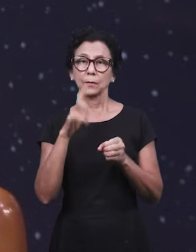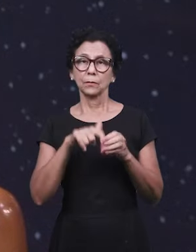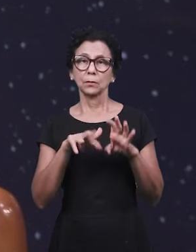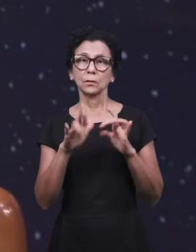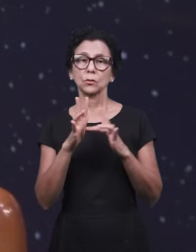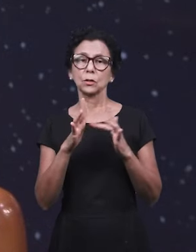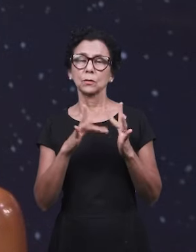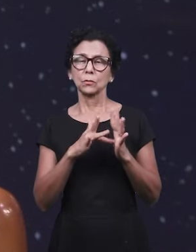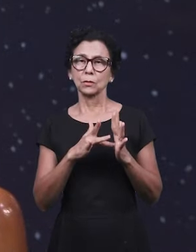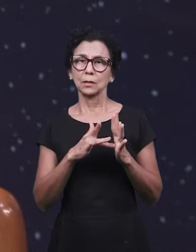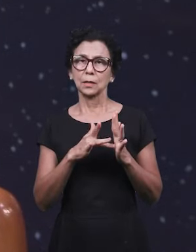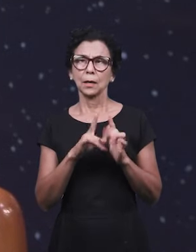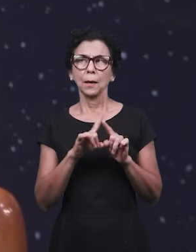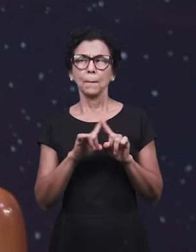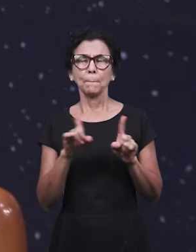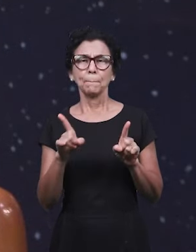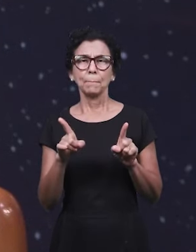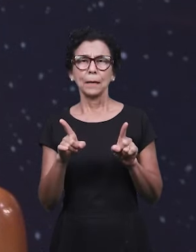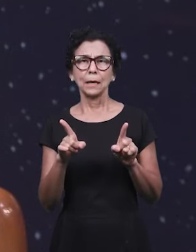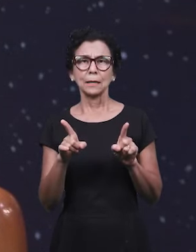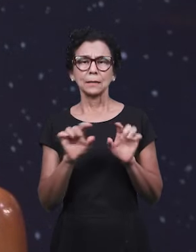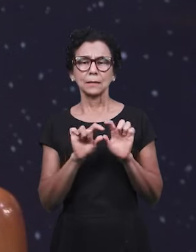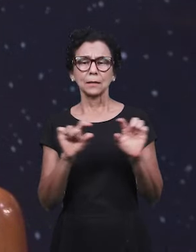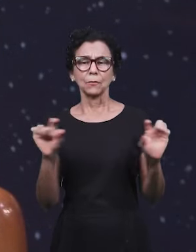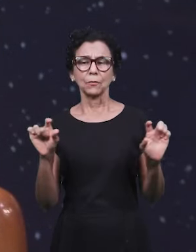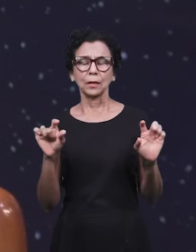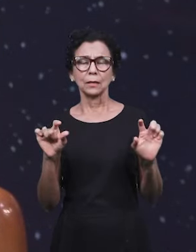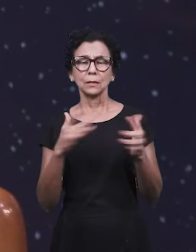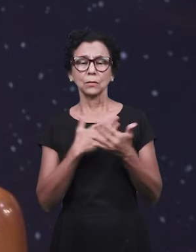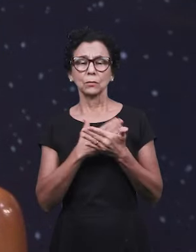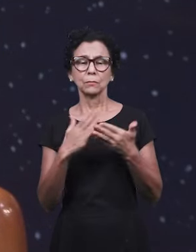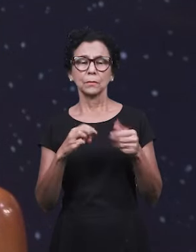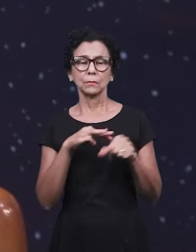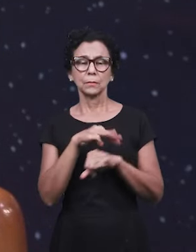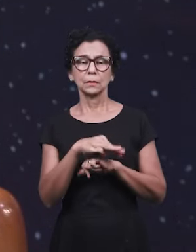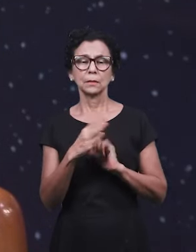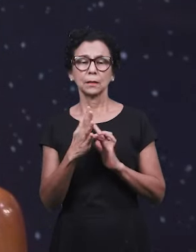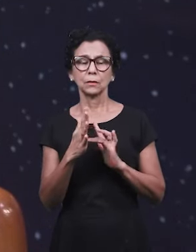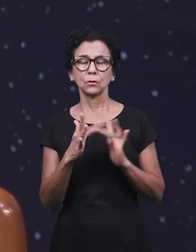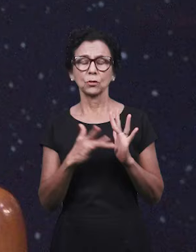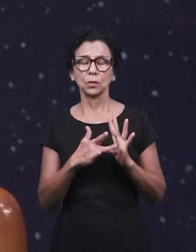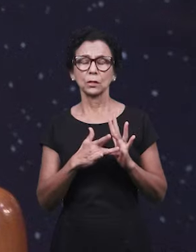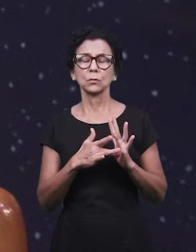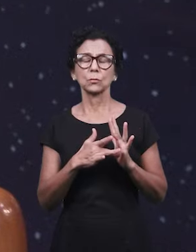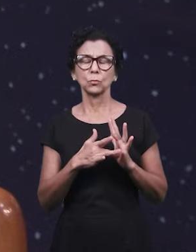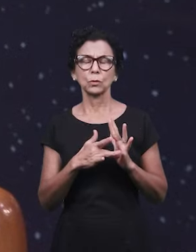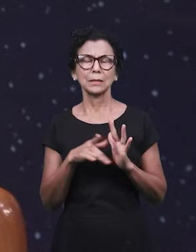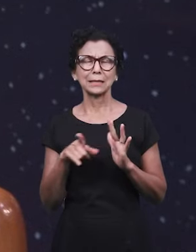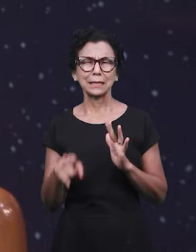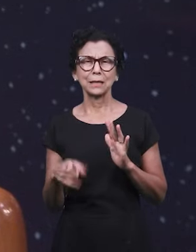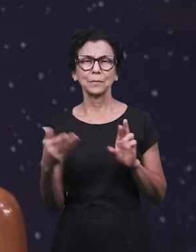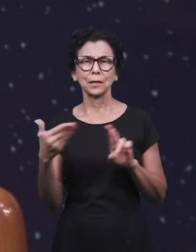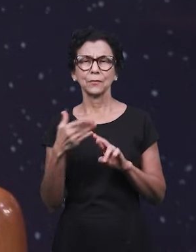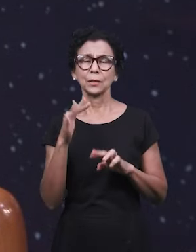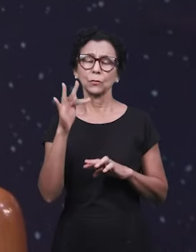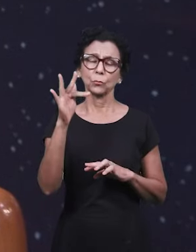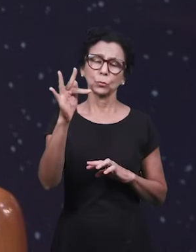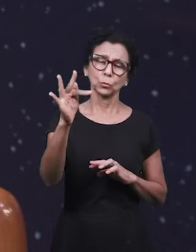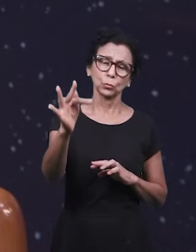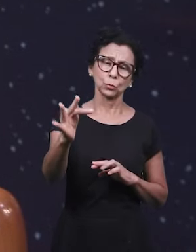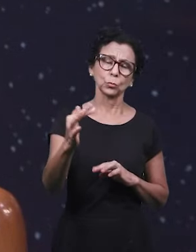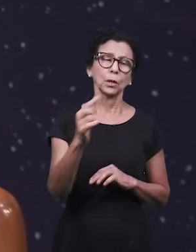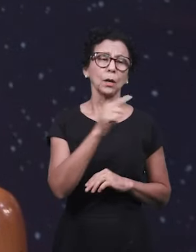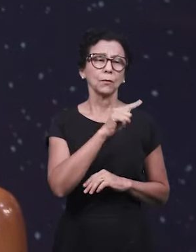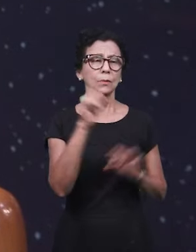breve. Mas ali era o início do ministério. Então o Senhor Jesus falava muito sobre o futuro. Bem-aventurado